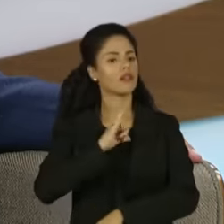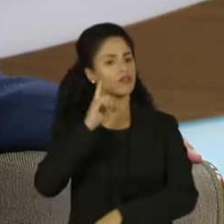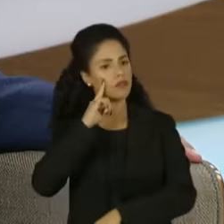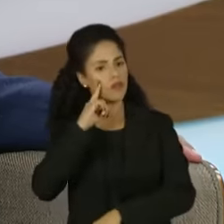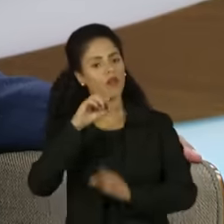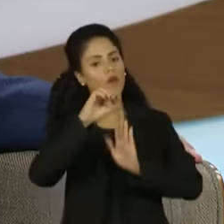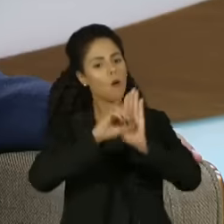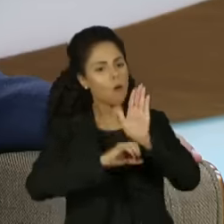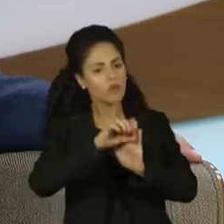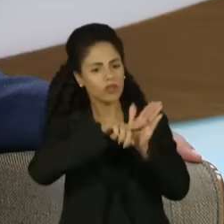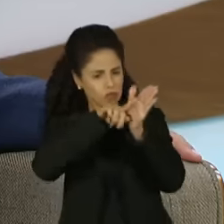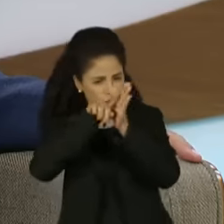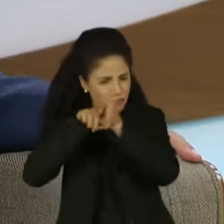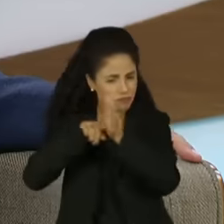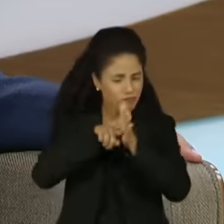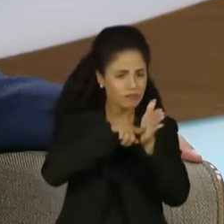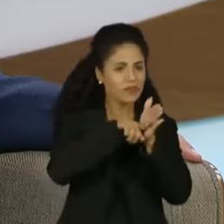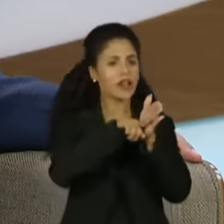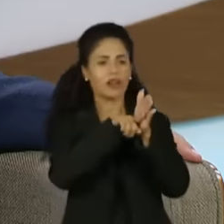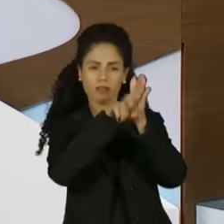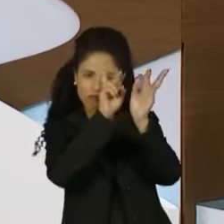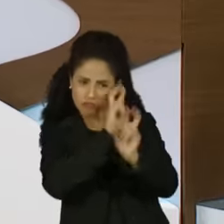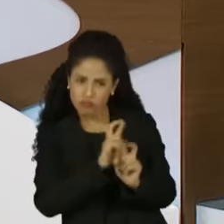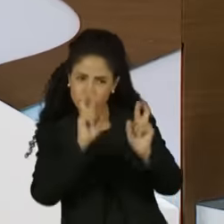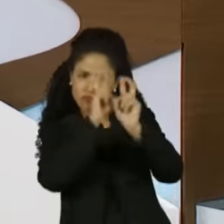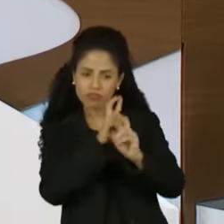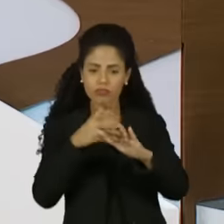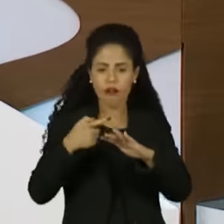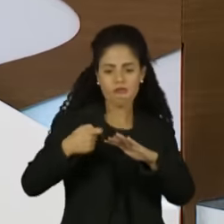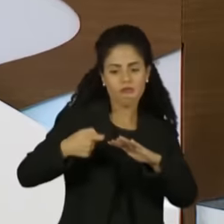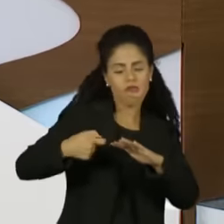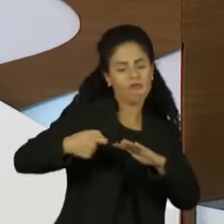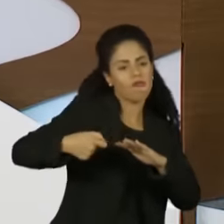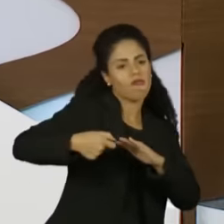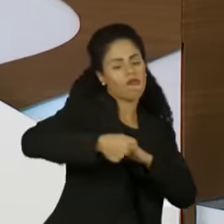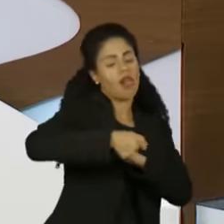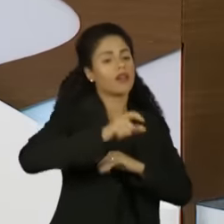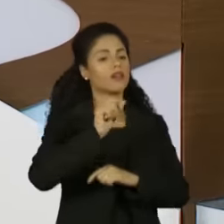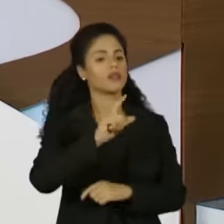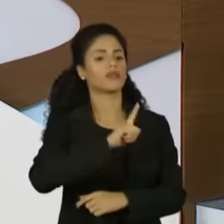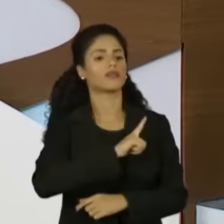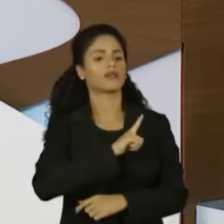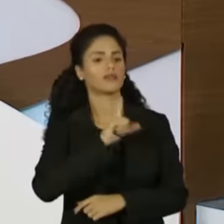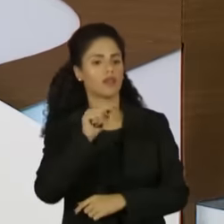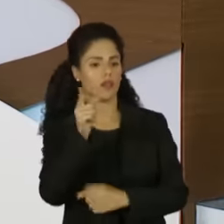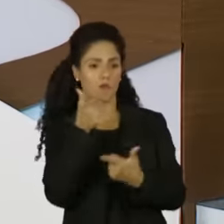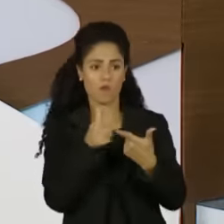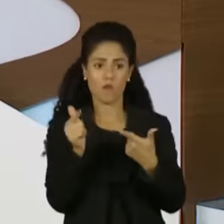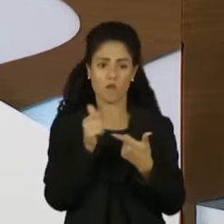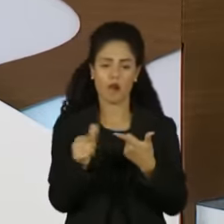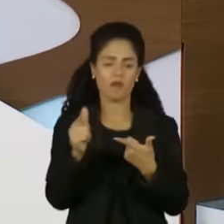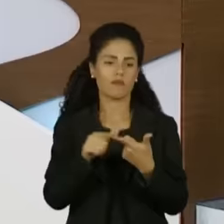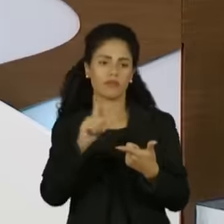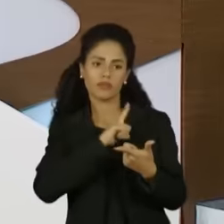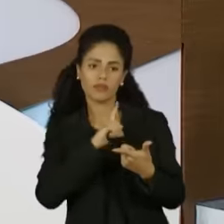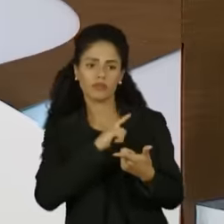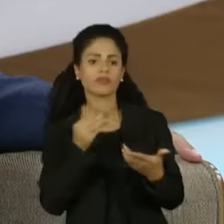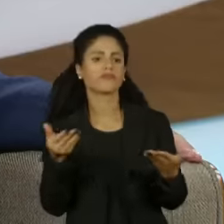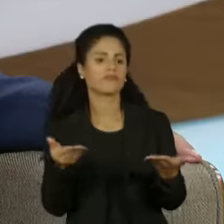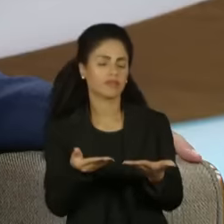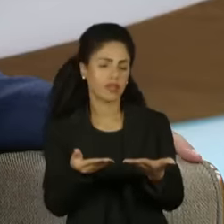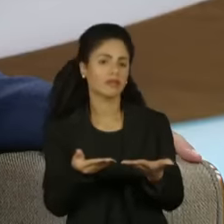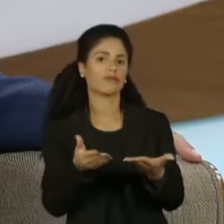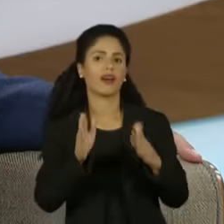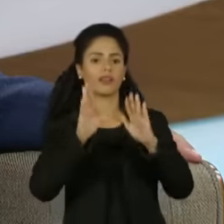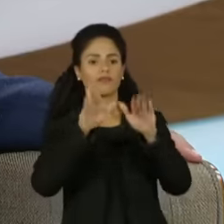ofício o inquérito no Supremo Tribunal Federal, para apurar o fake news, que deveria ser uma situação circunstancial e episódica, e